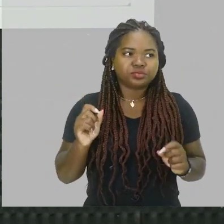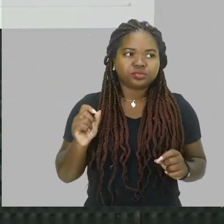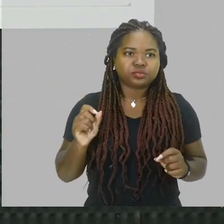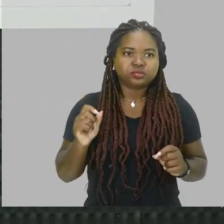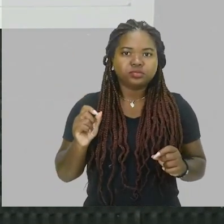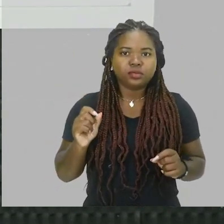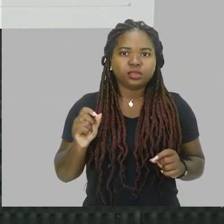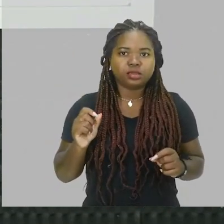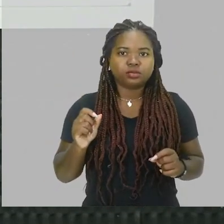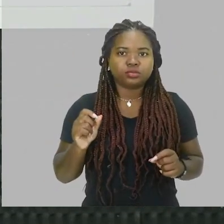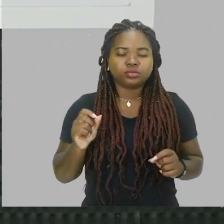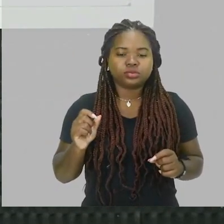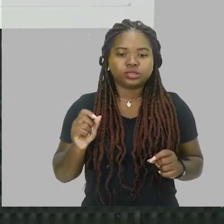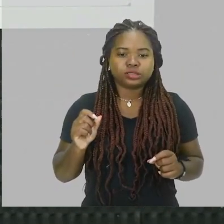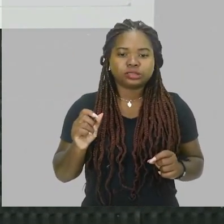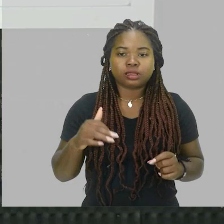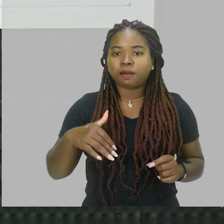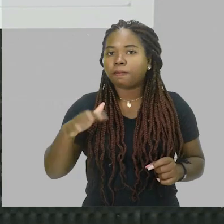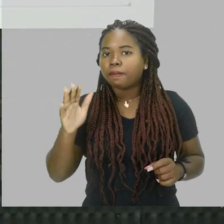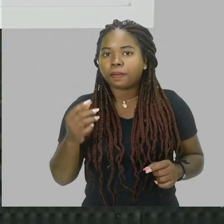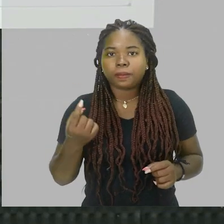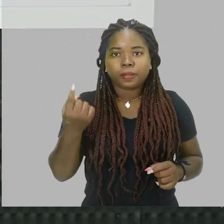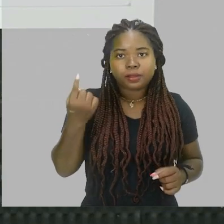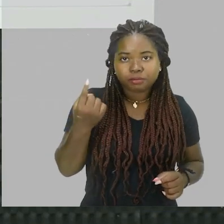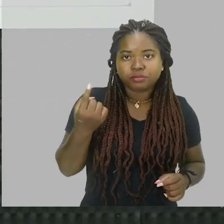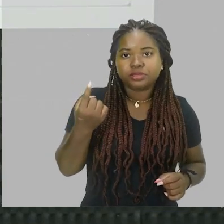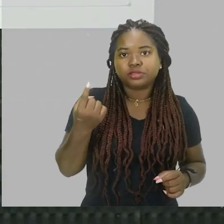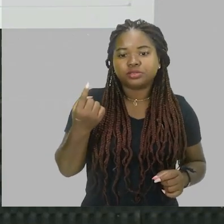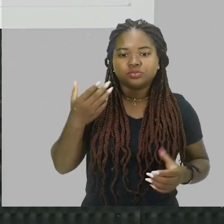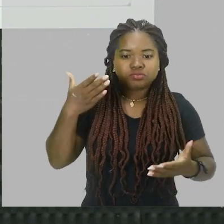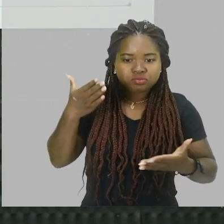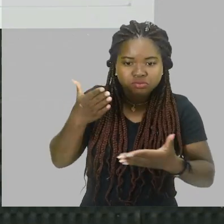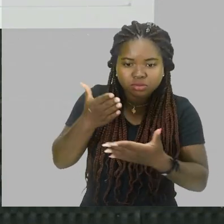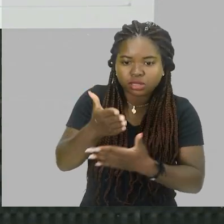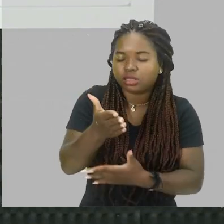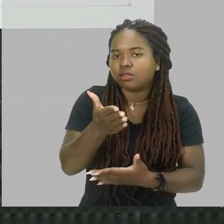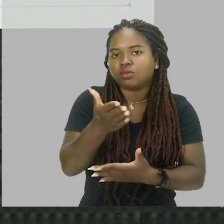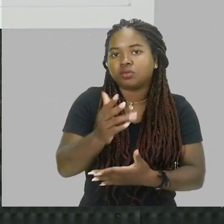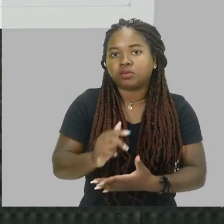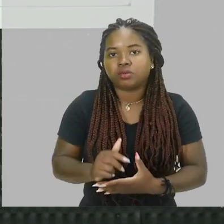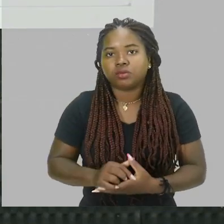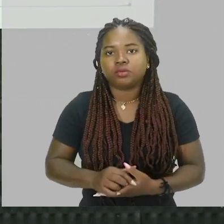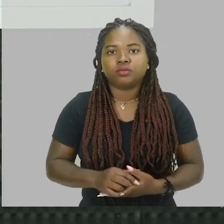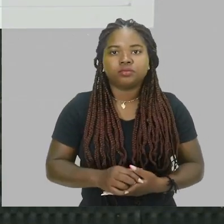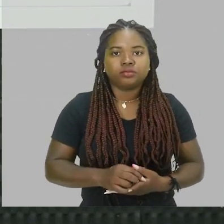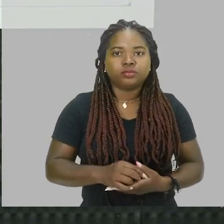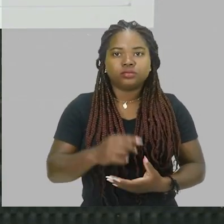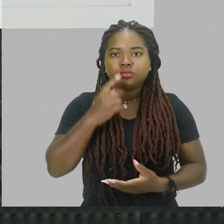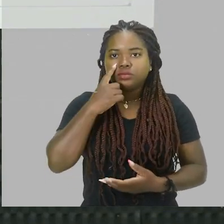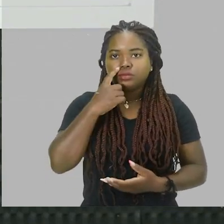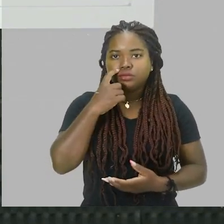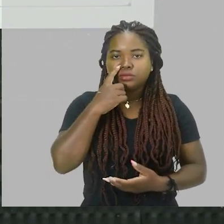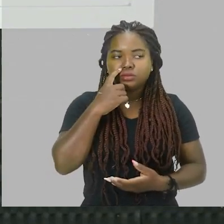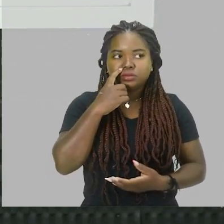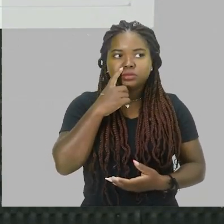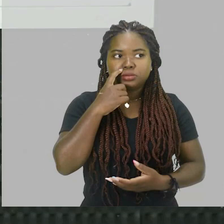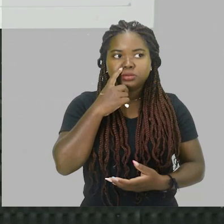mais um feixe de luz, né, retilinho, né, então esse aqui é um feixe de luz,